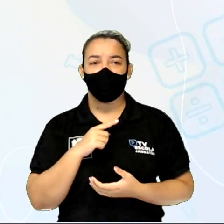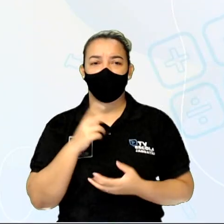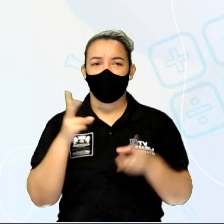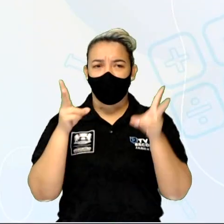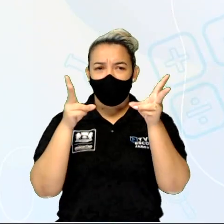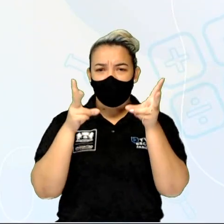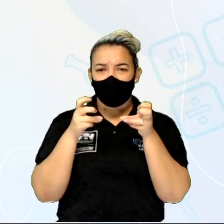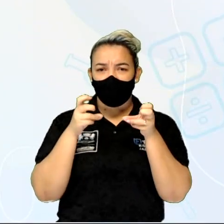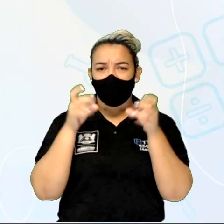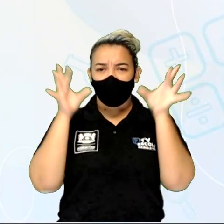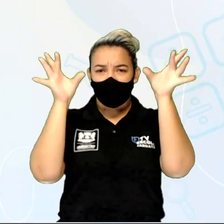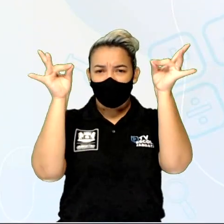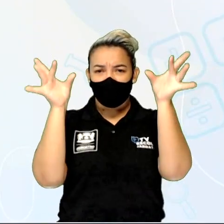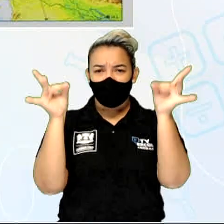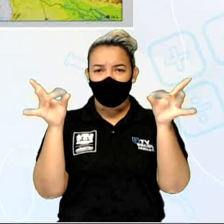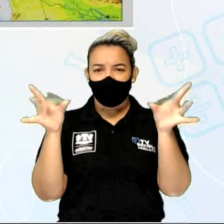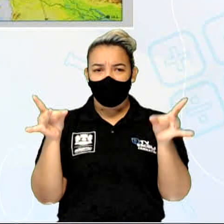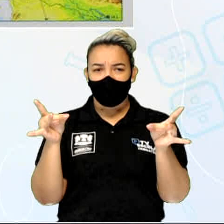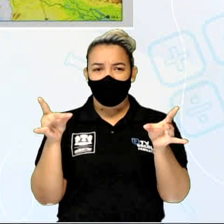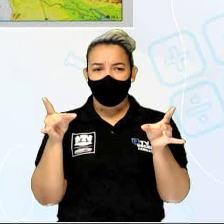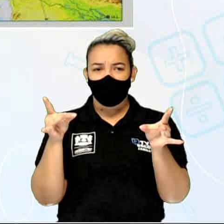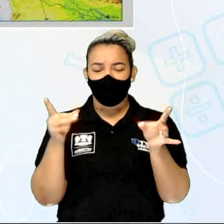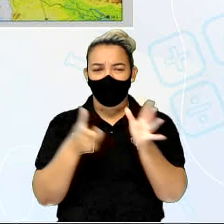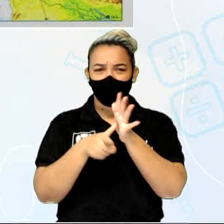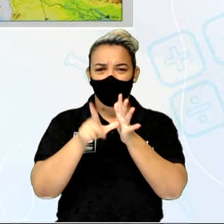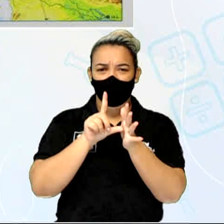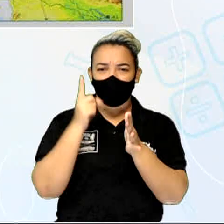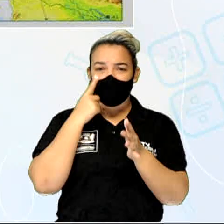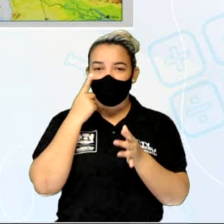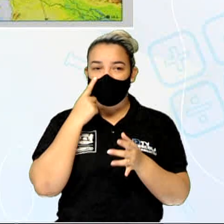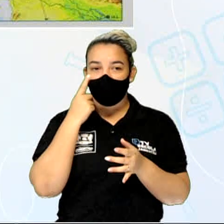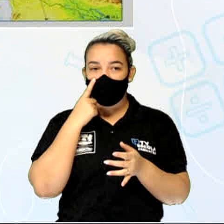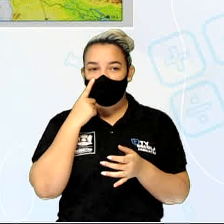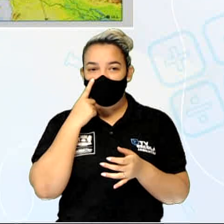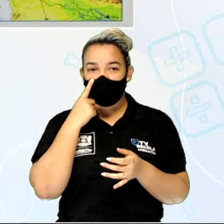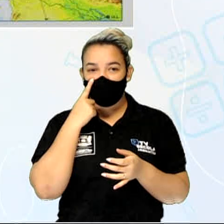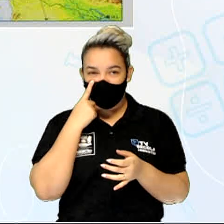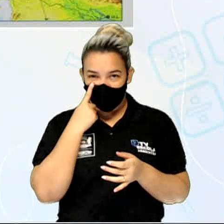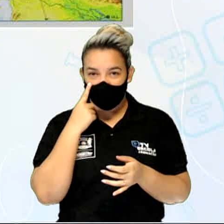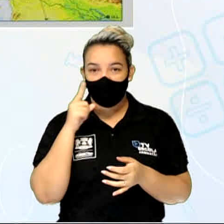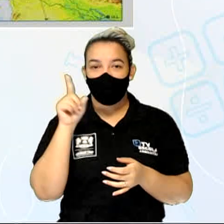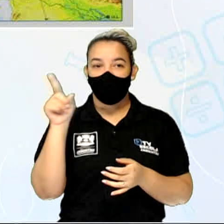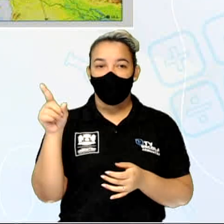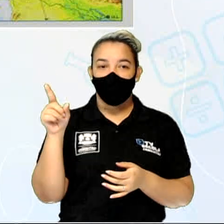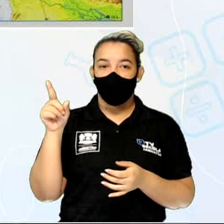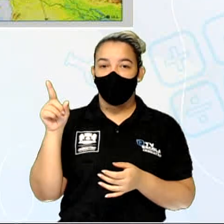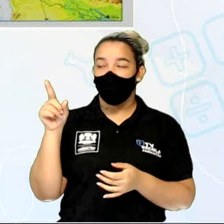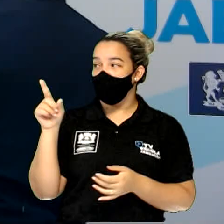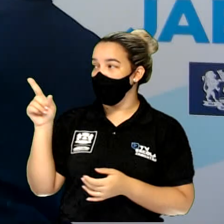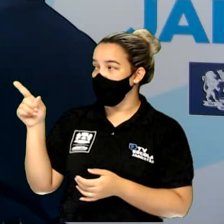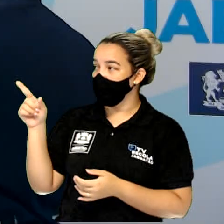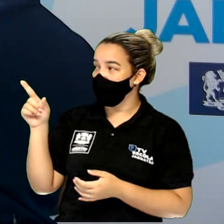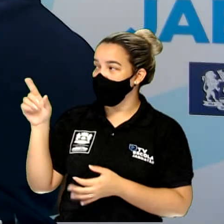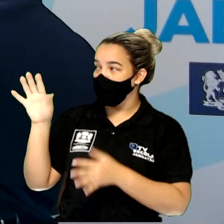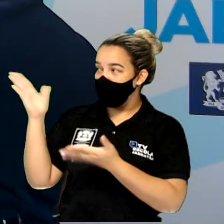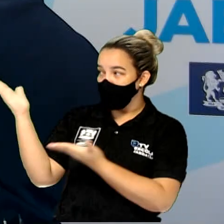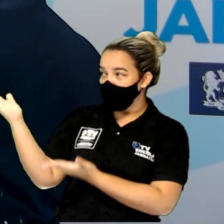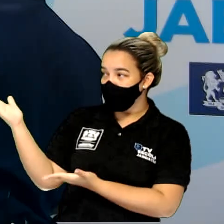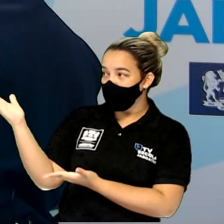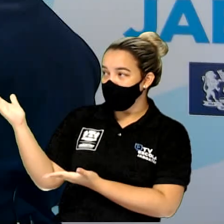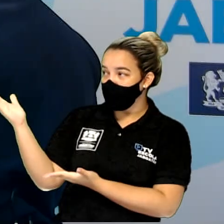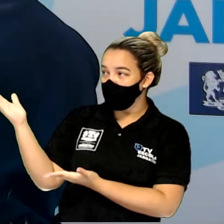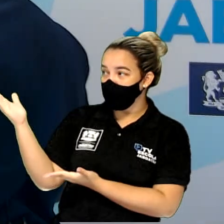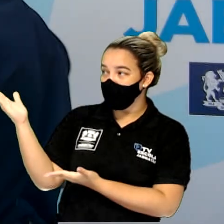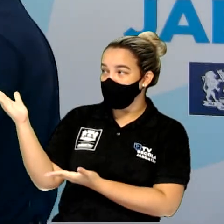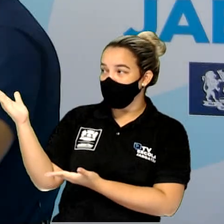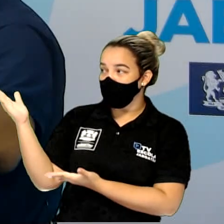Observe cada um desses pontos. Deixa eu retornar aqui um pouquinho. Então, no Oceano Atlântico, o arquipélago britânico. Beleza?